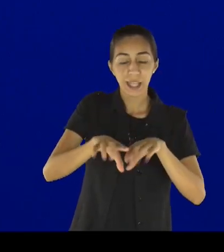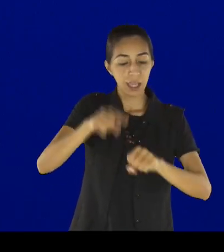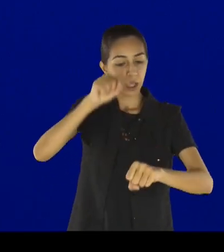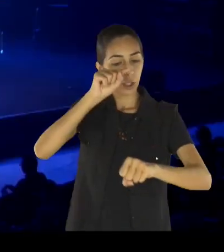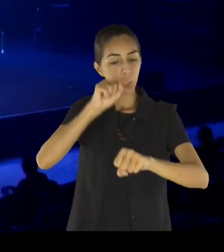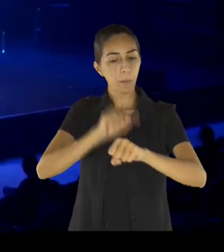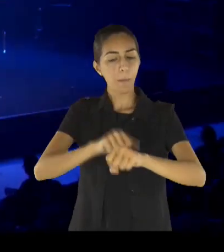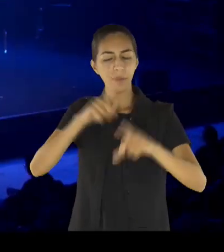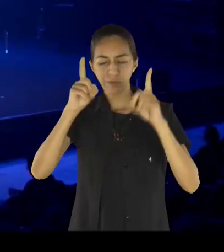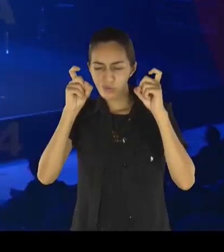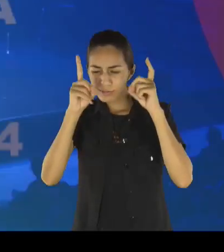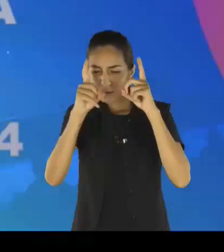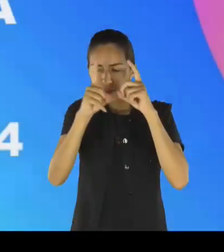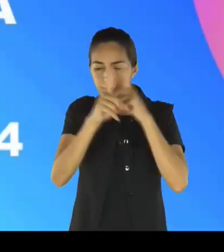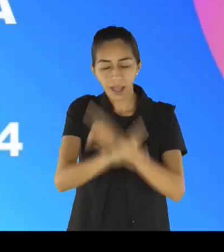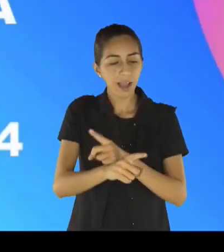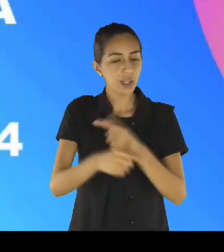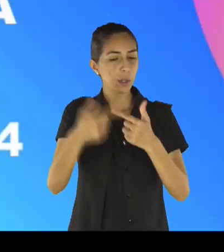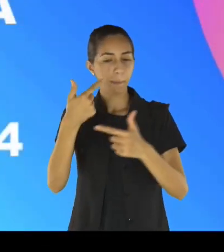versículo, por gentileza,